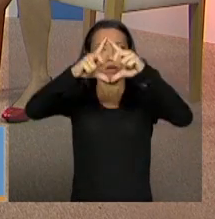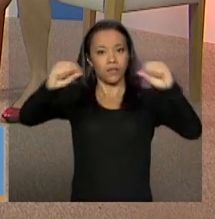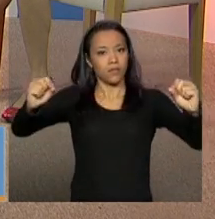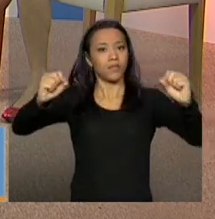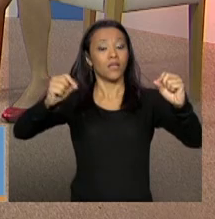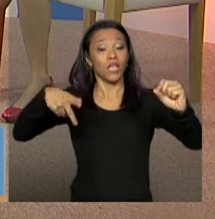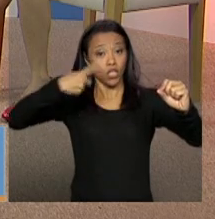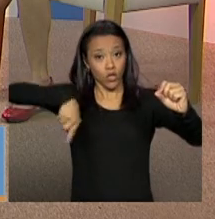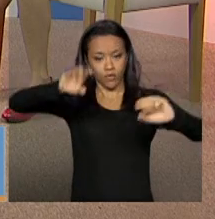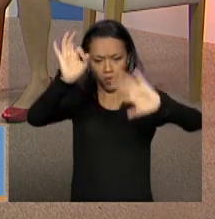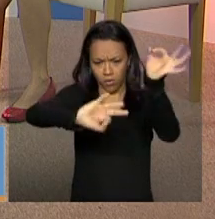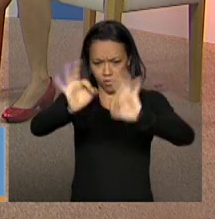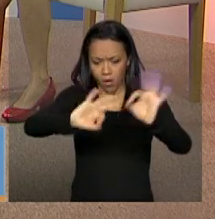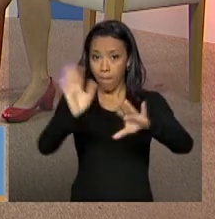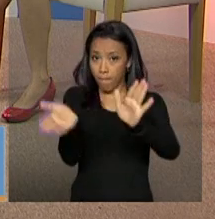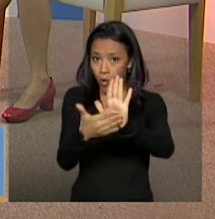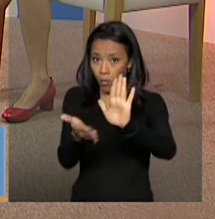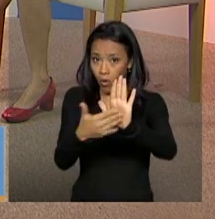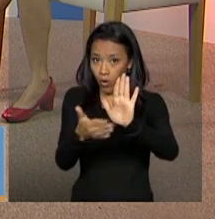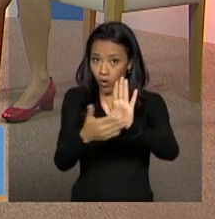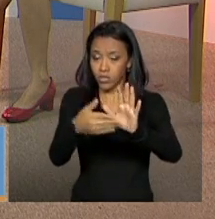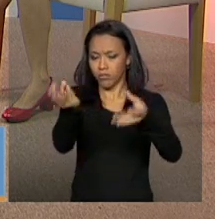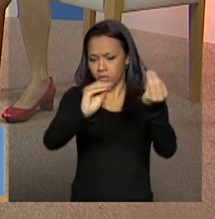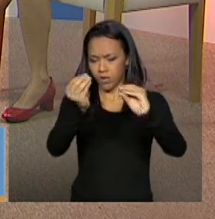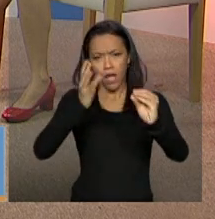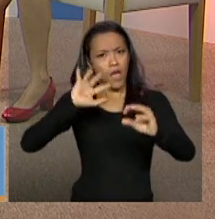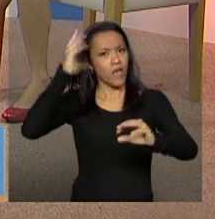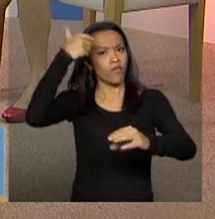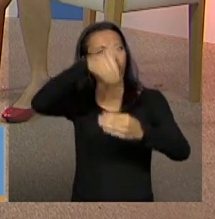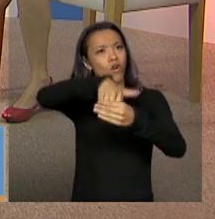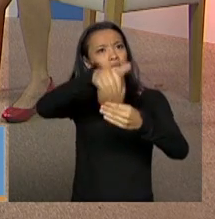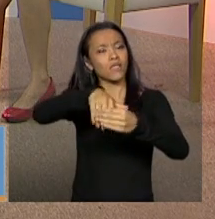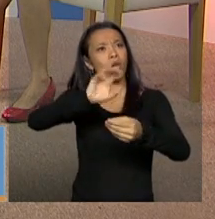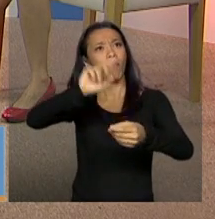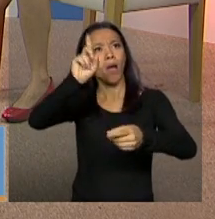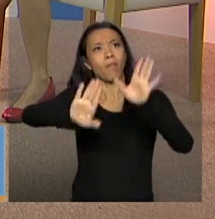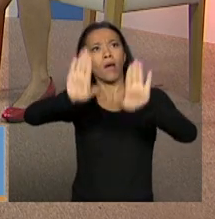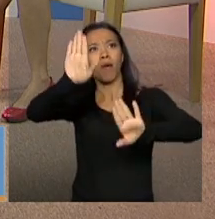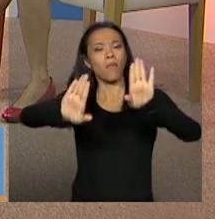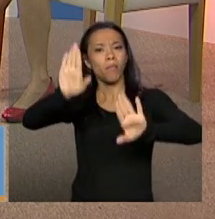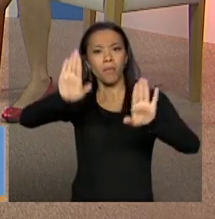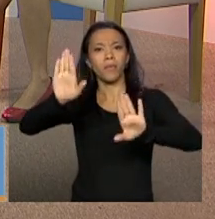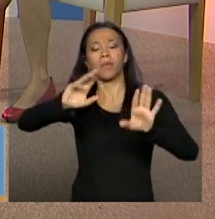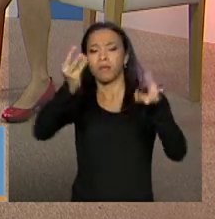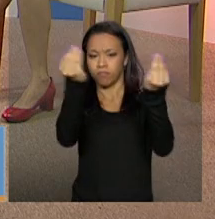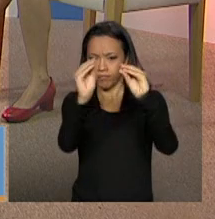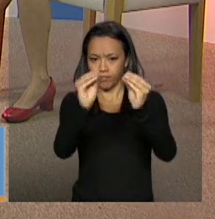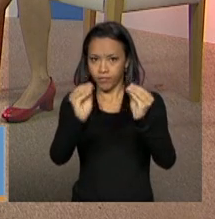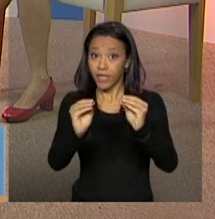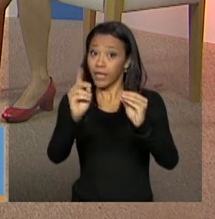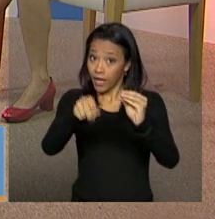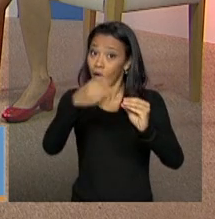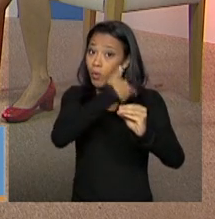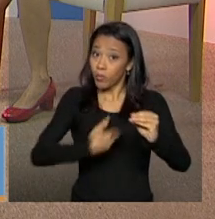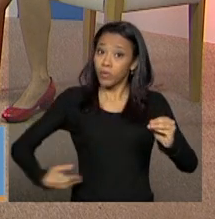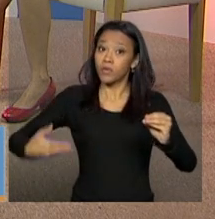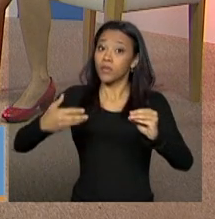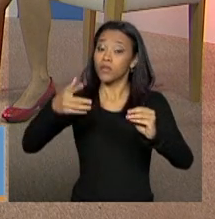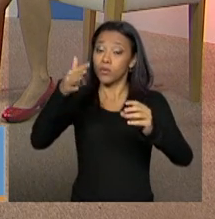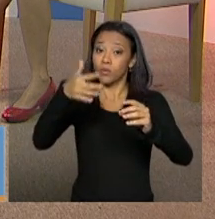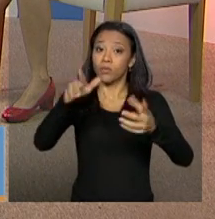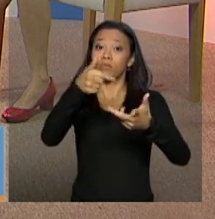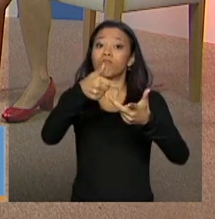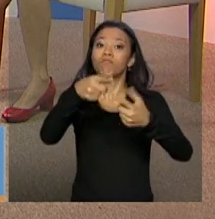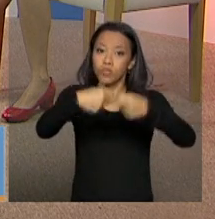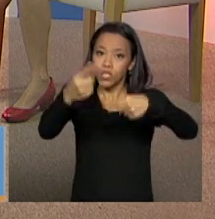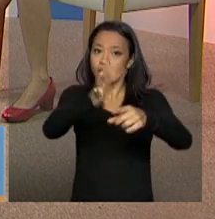formular as nossas propostas, né, deliberar sobre as nossas, o entendimento a nível da política nacional, da política federal, e aí, né,